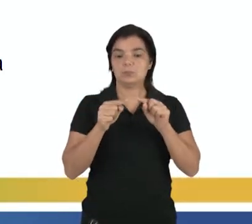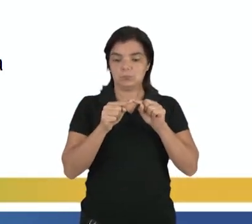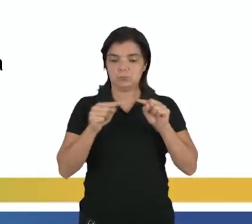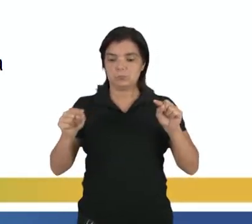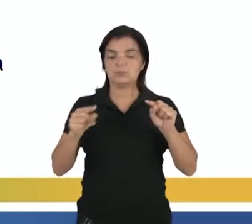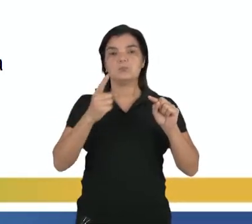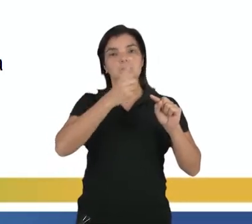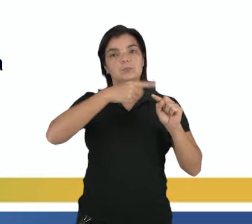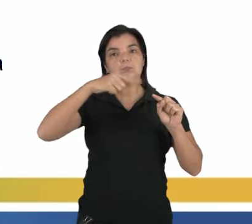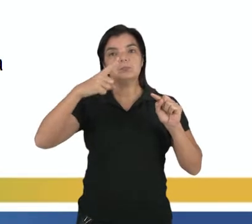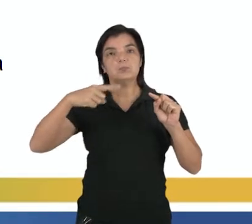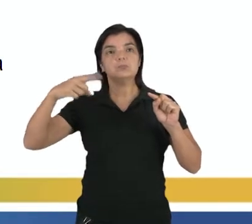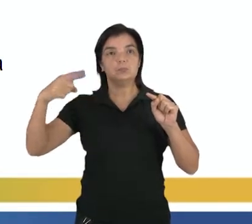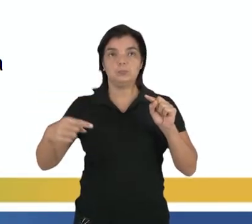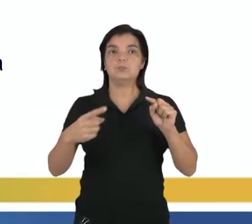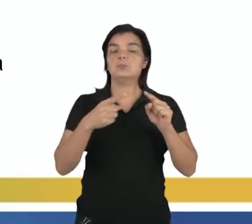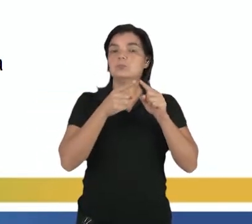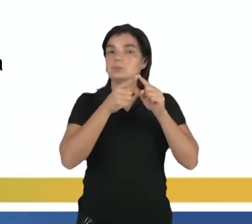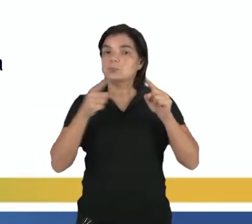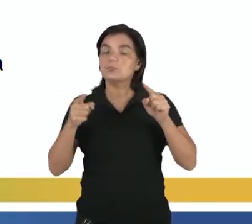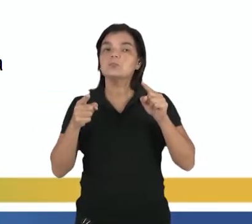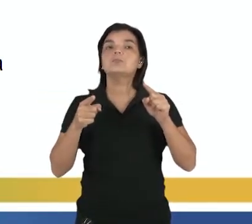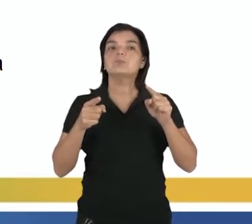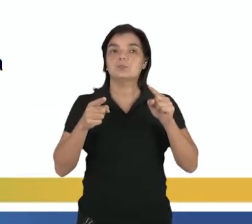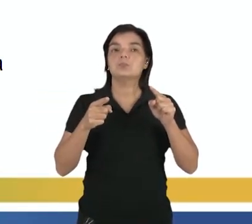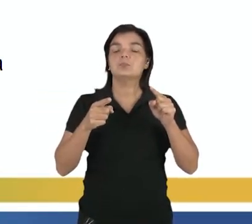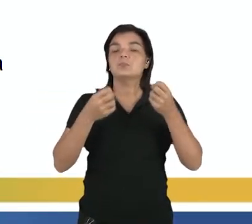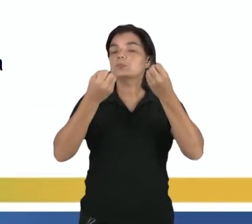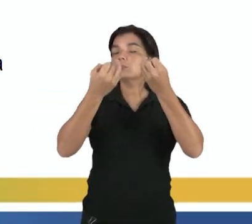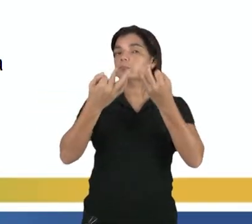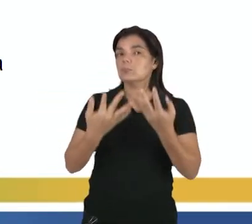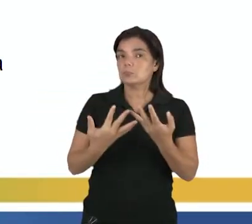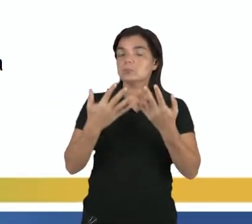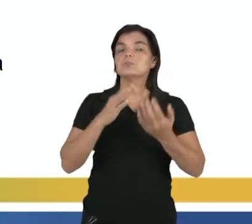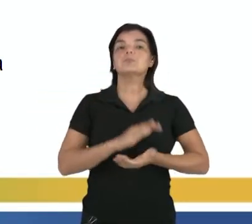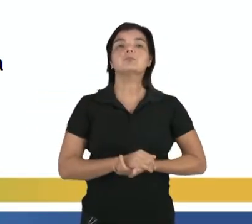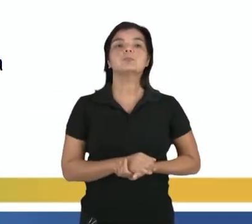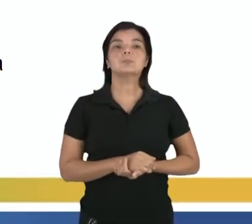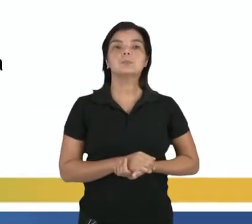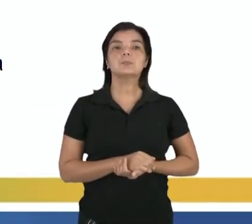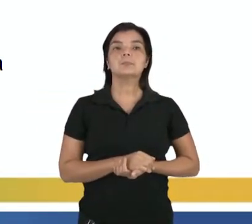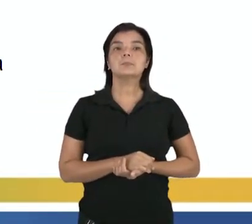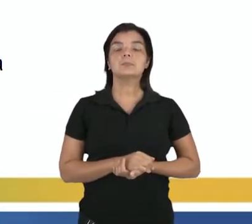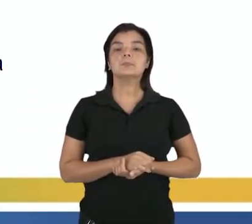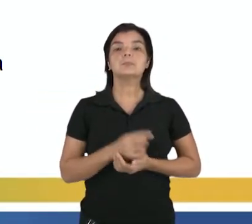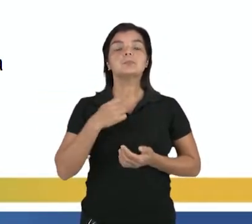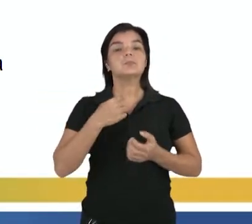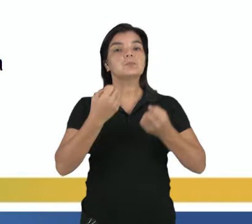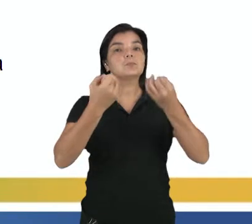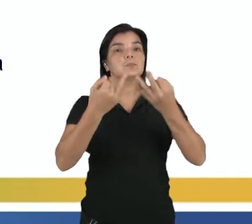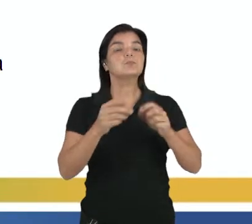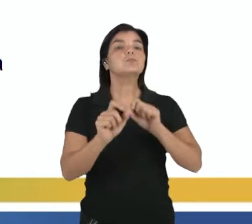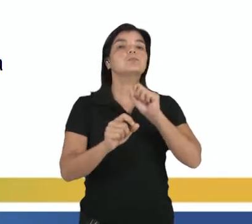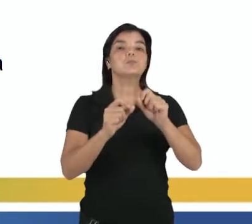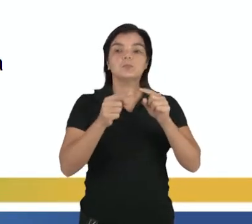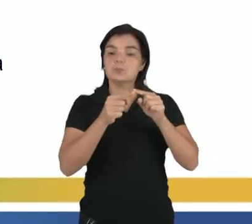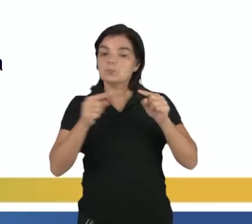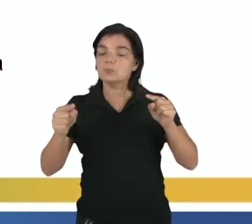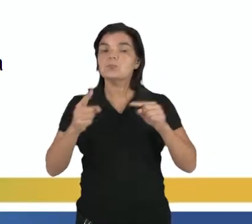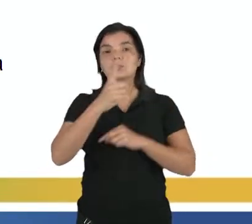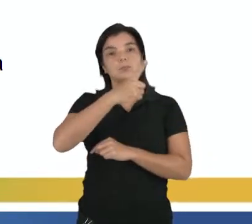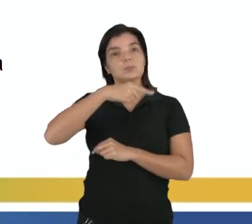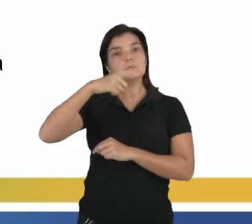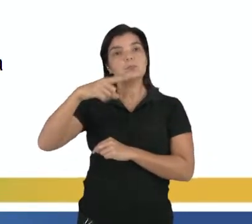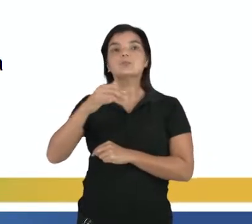na onda. Aqui, o período, ele é um conceito que a gente determina considerando o comprimento de